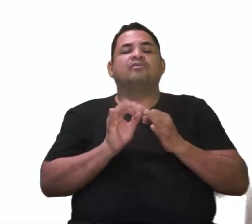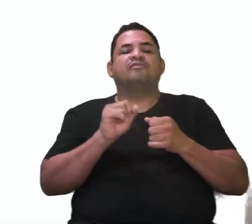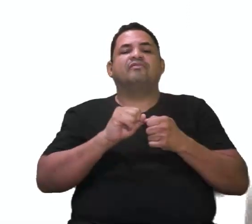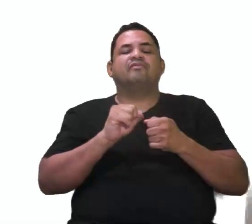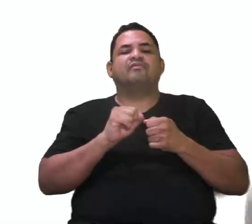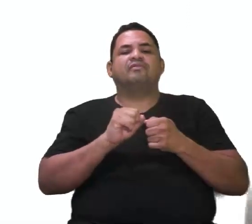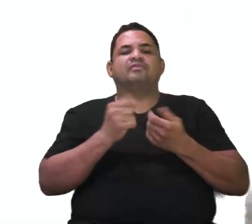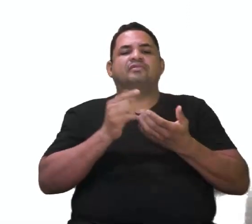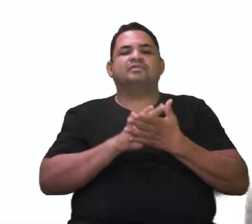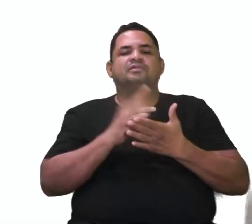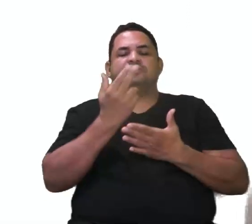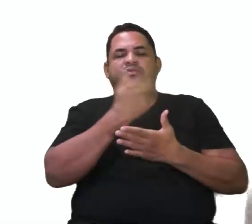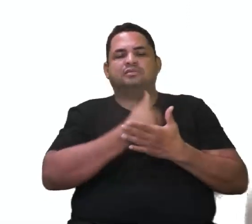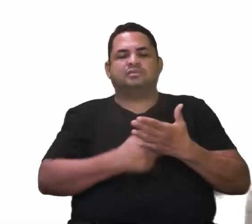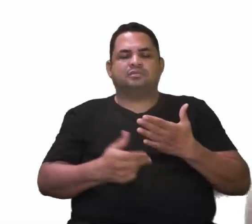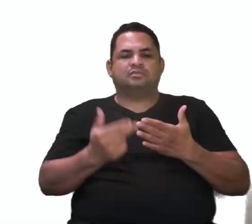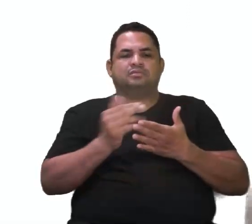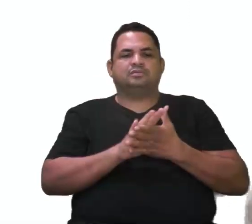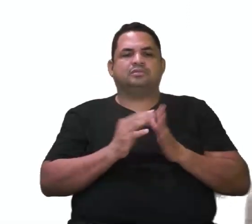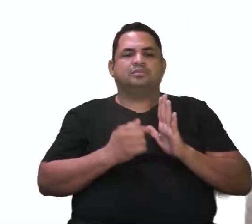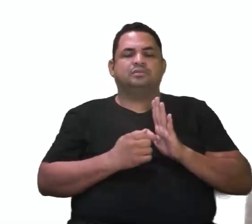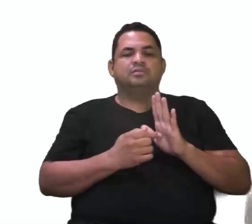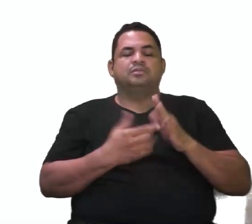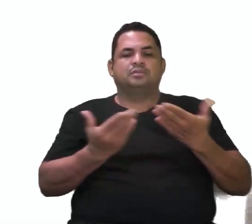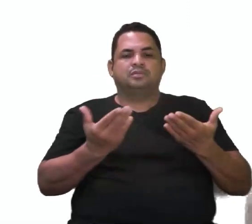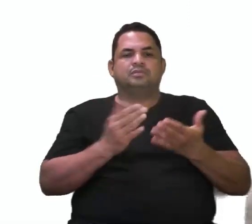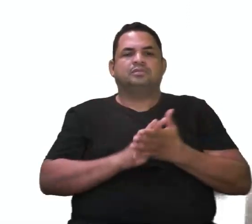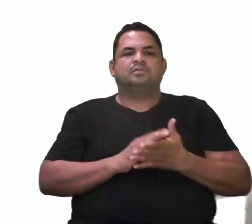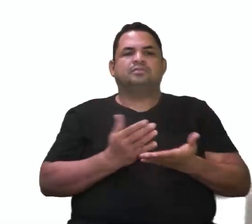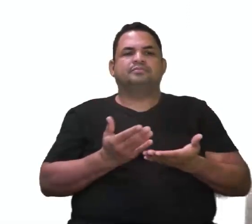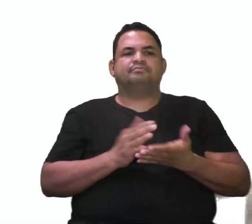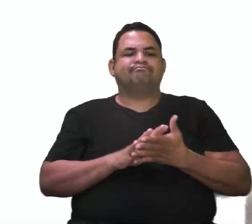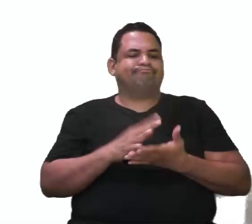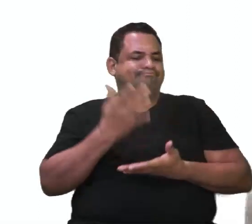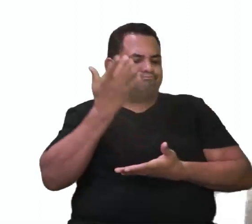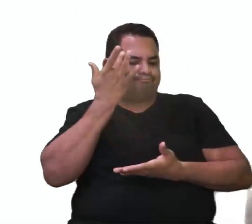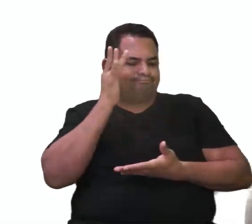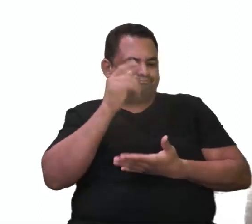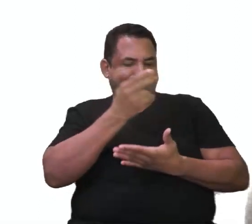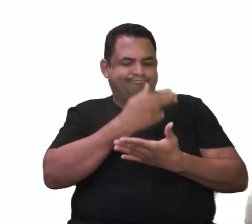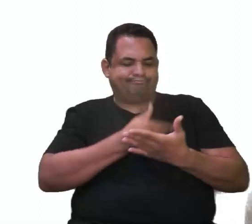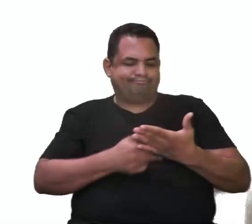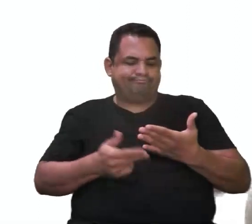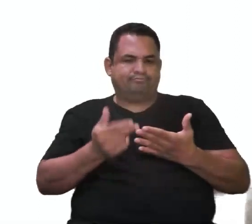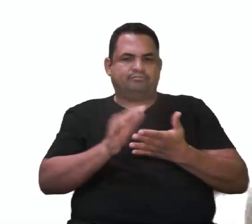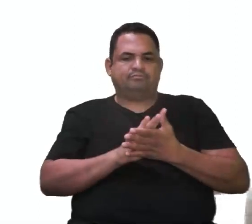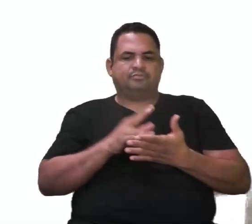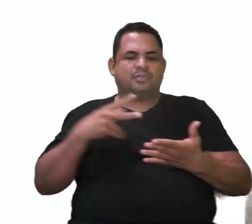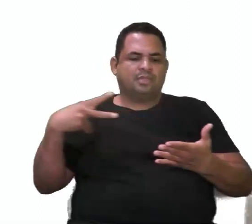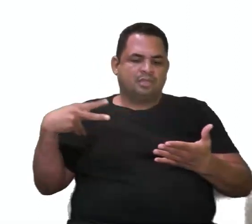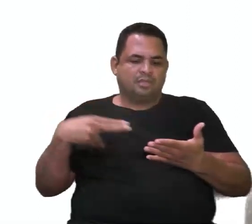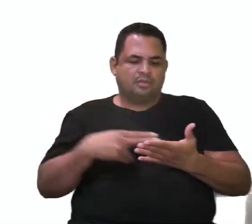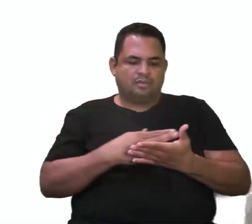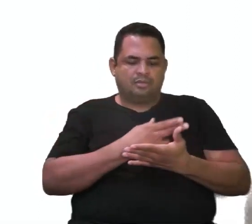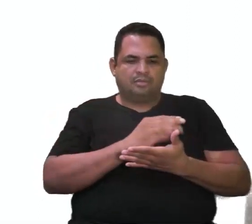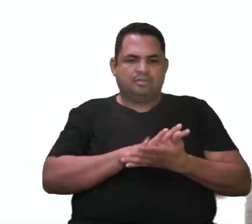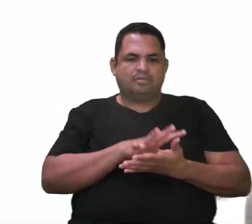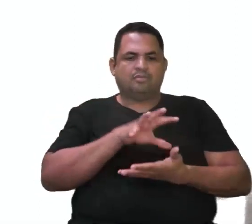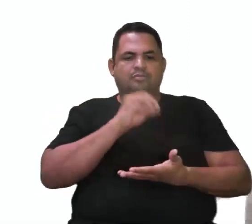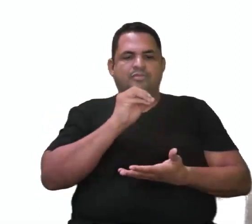você pode fazer esse desenho aí que eu acabei de mencionar. Ih, professor, não sei desenhar não. É recorta e cola